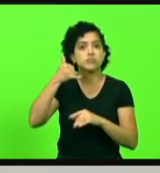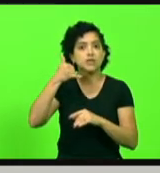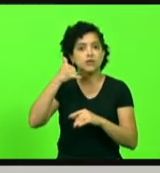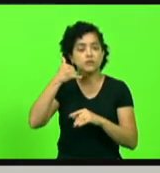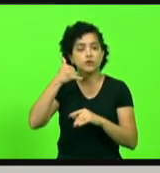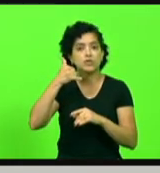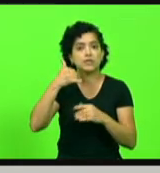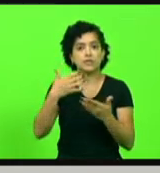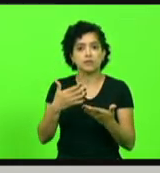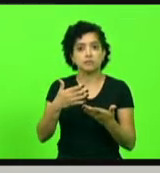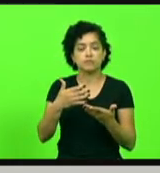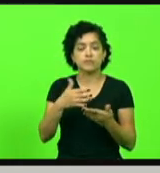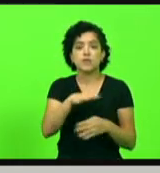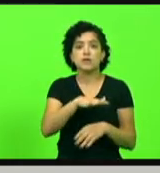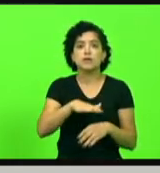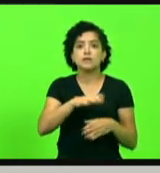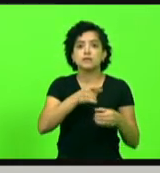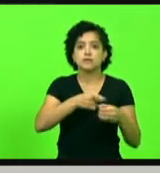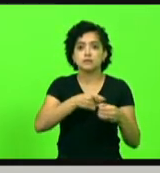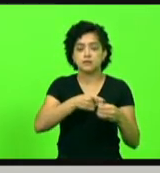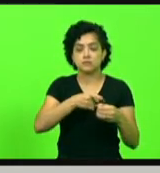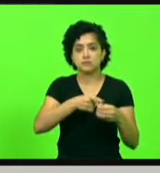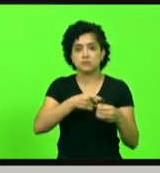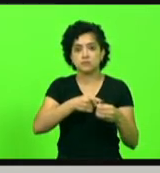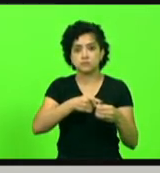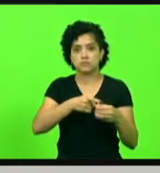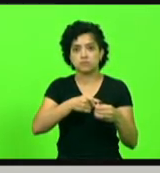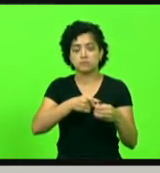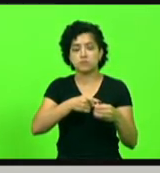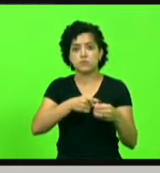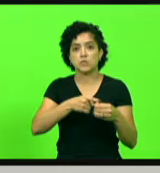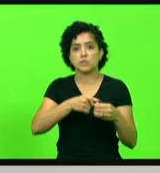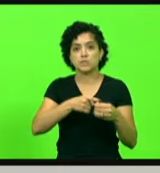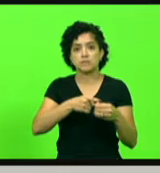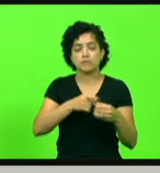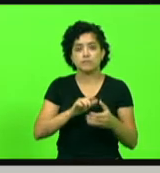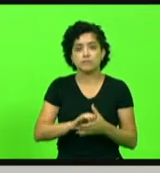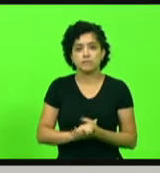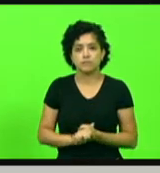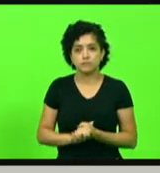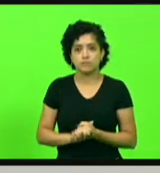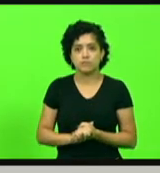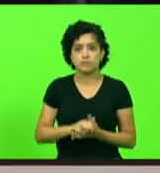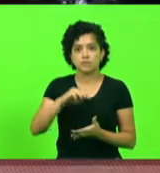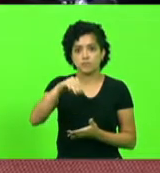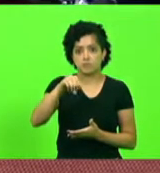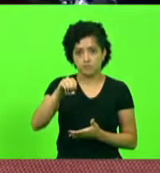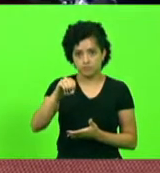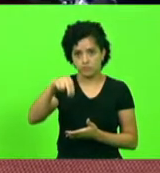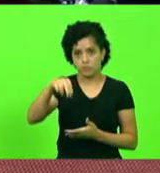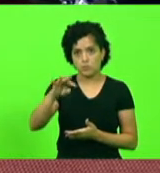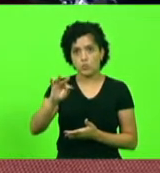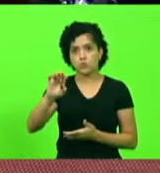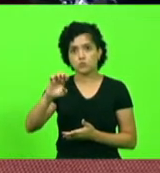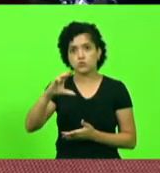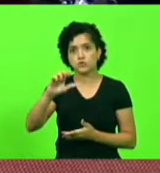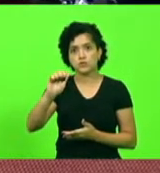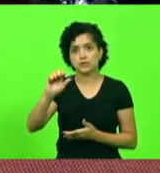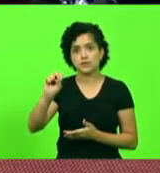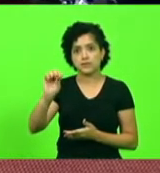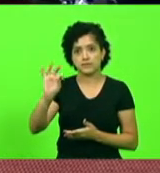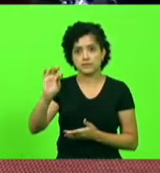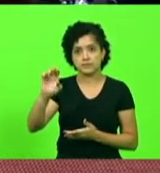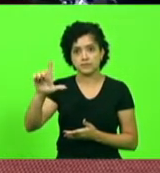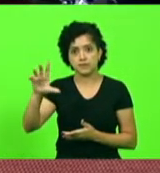distrito de residência FUC, no município de Monte Castelo. Em discussão,